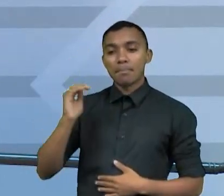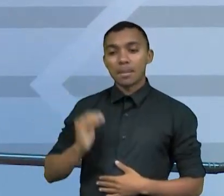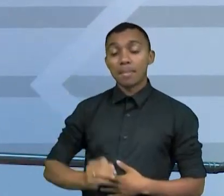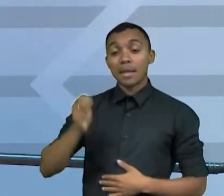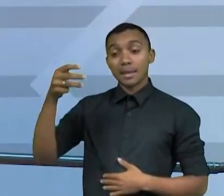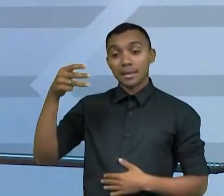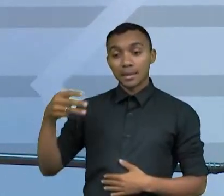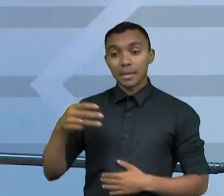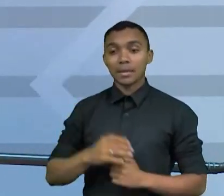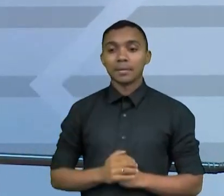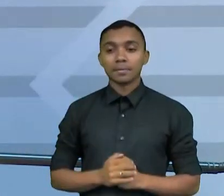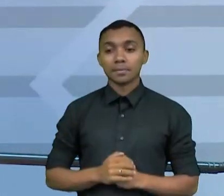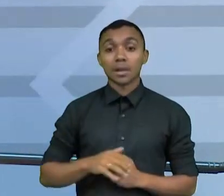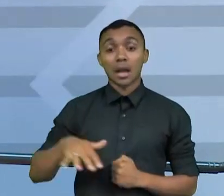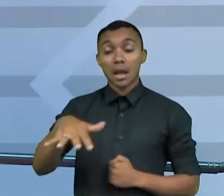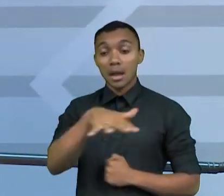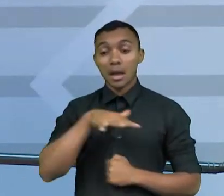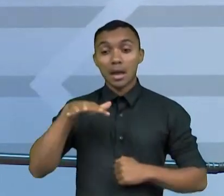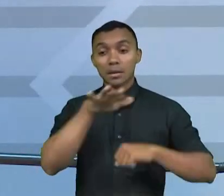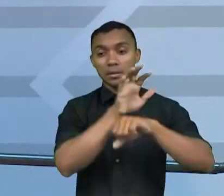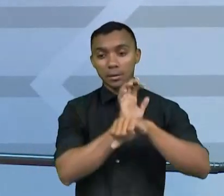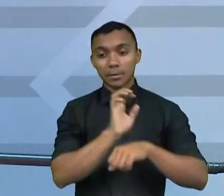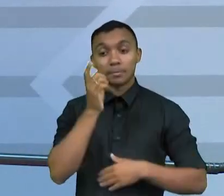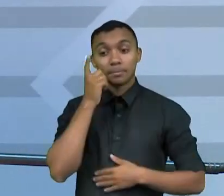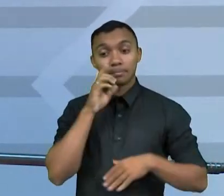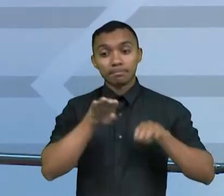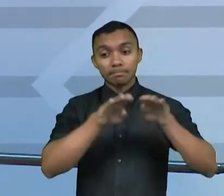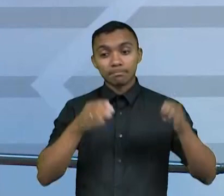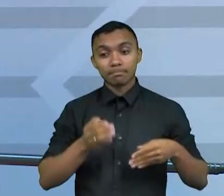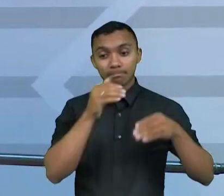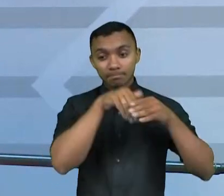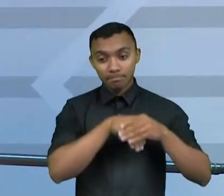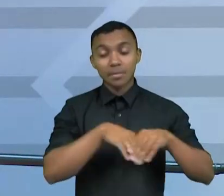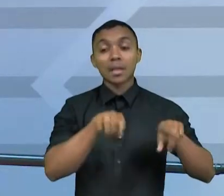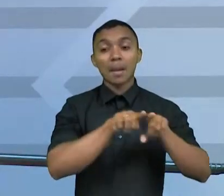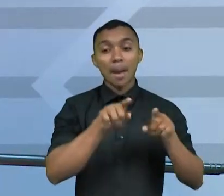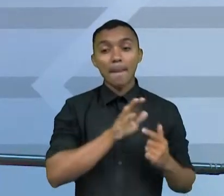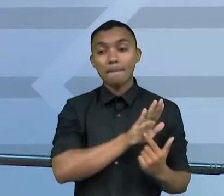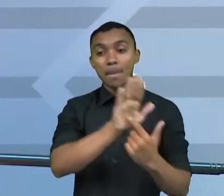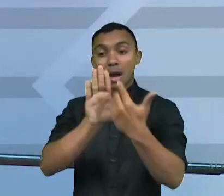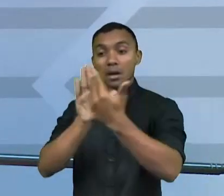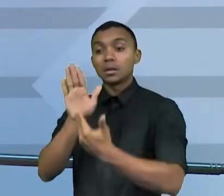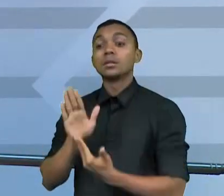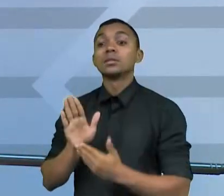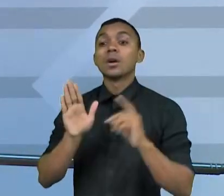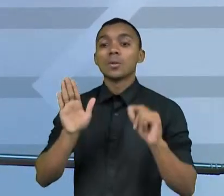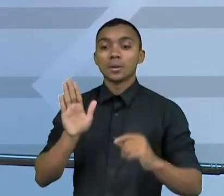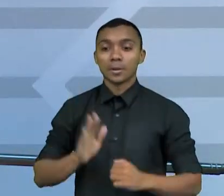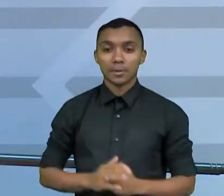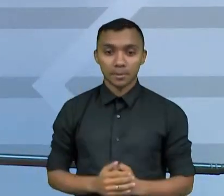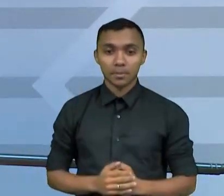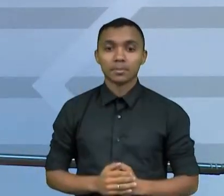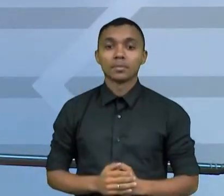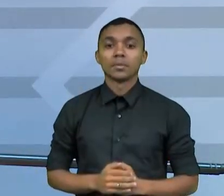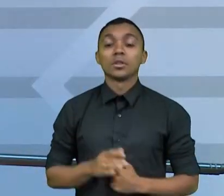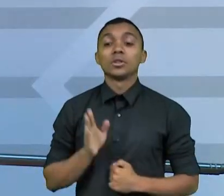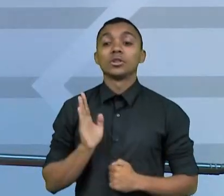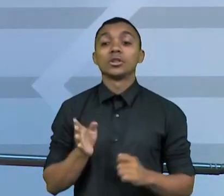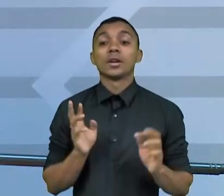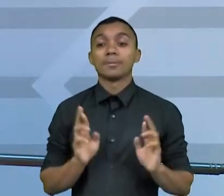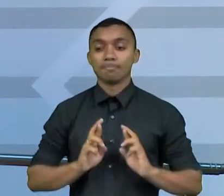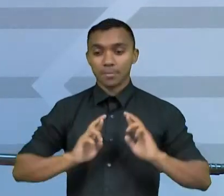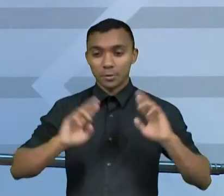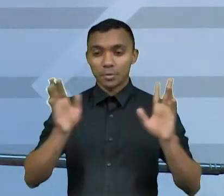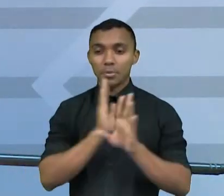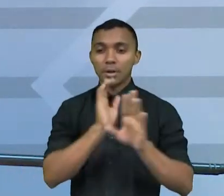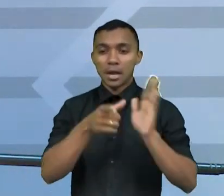Nos cenários estaduais, os resultados das urnas também mostraram, em várias situações, realidades bem diferentes do